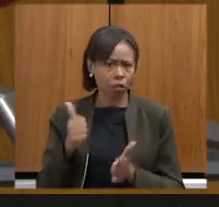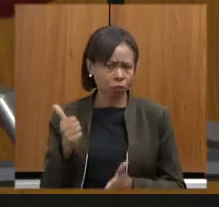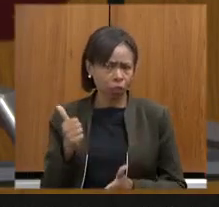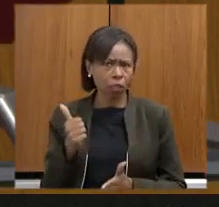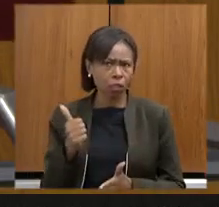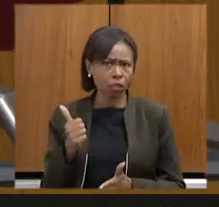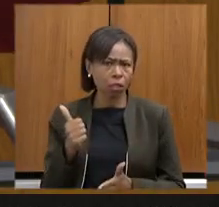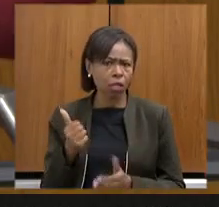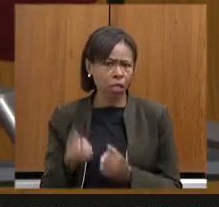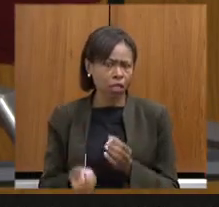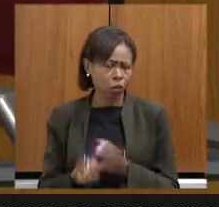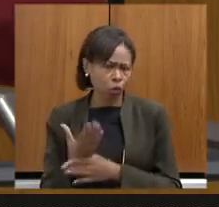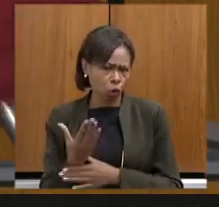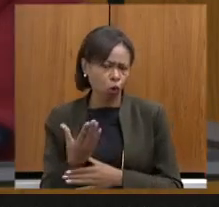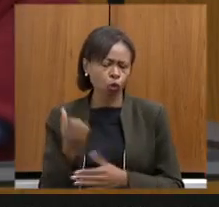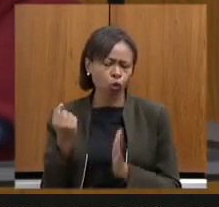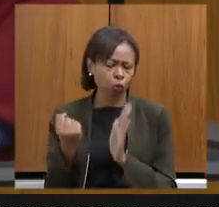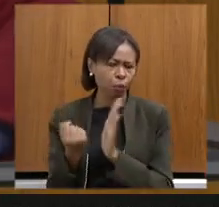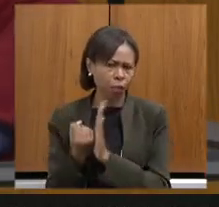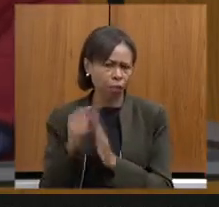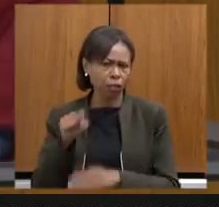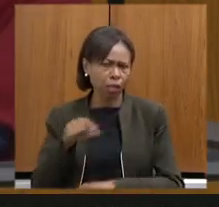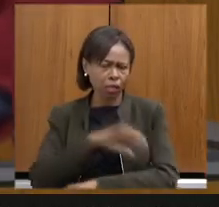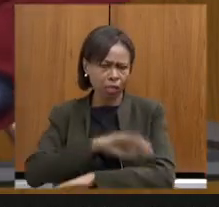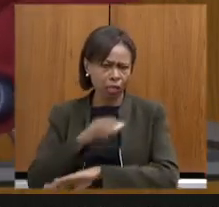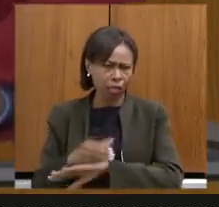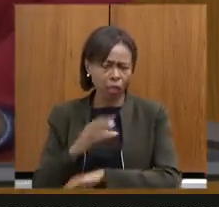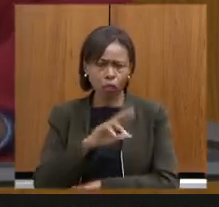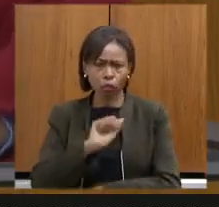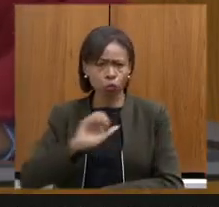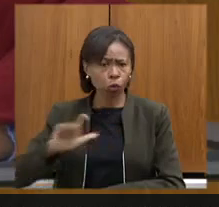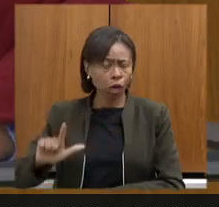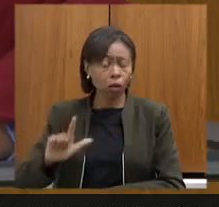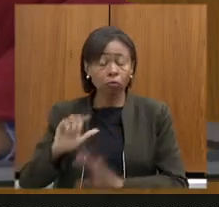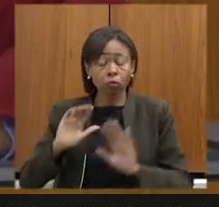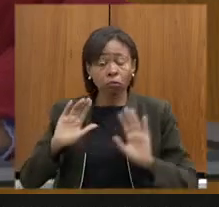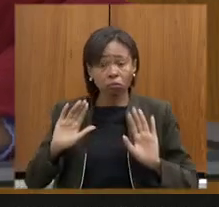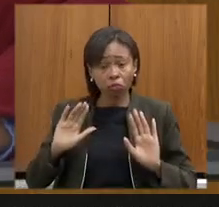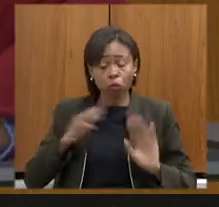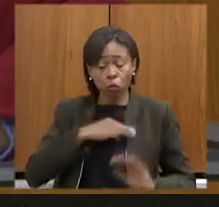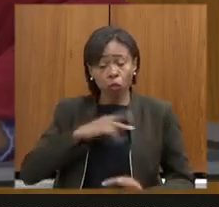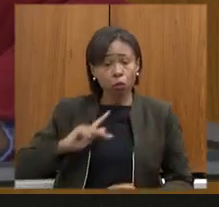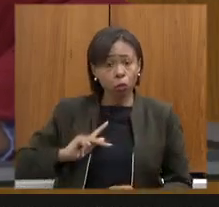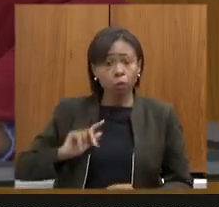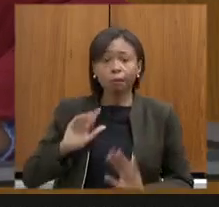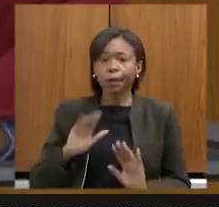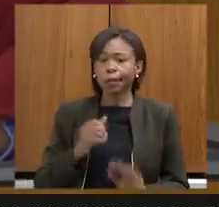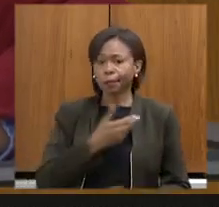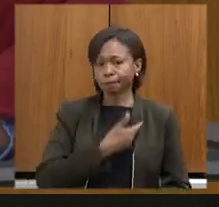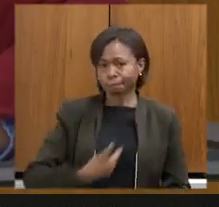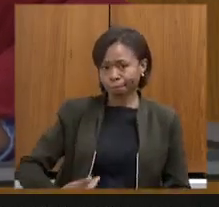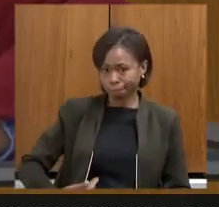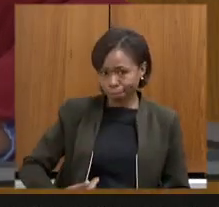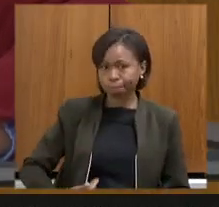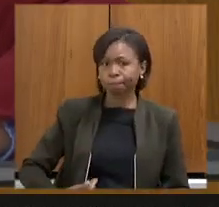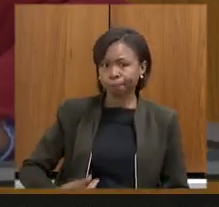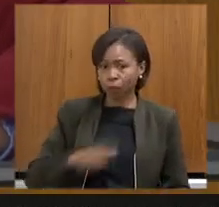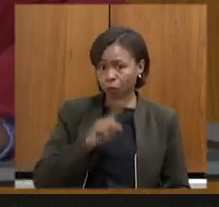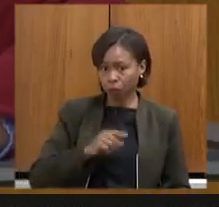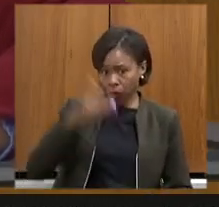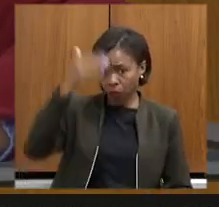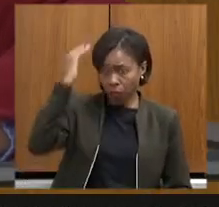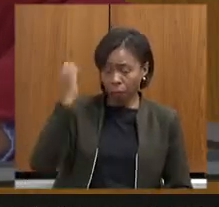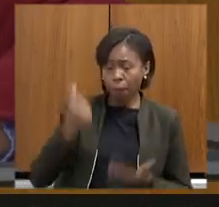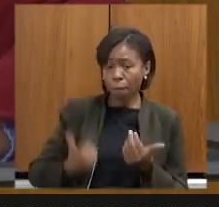o tombamento da Serra do Curral junto ao Ministério Público o governo Zema apoiou a instalação